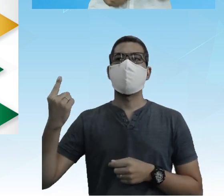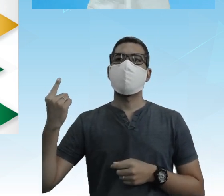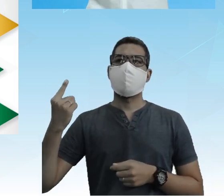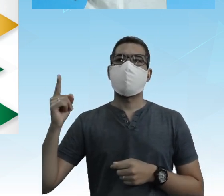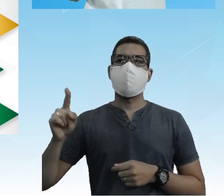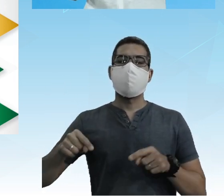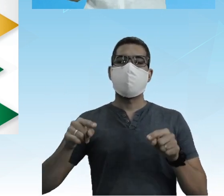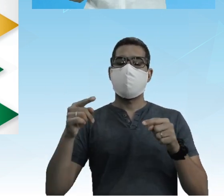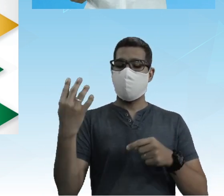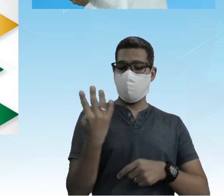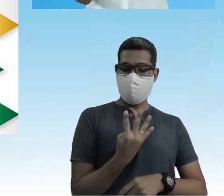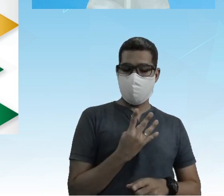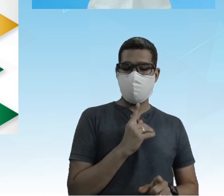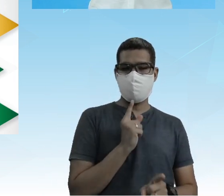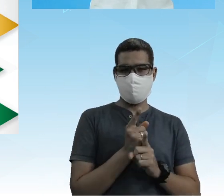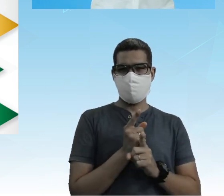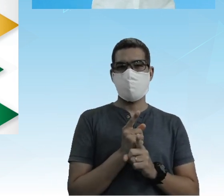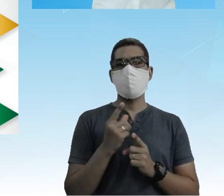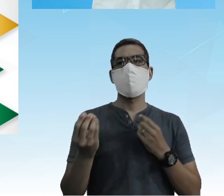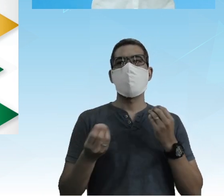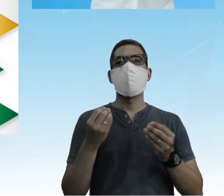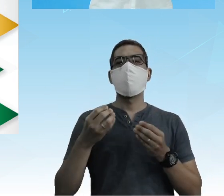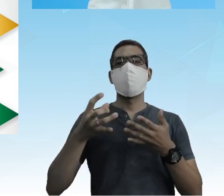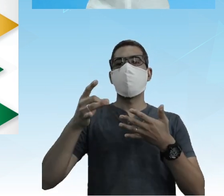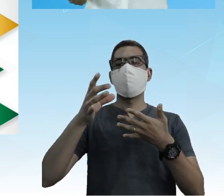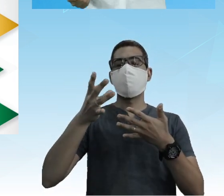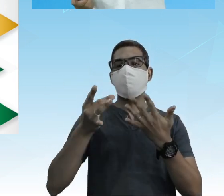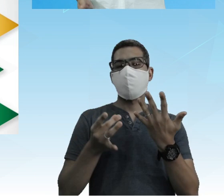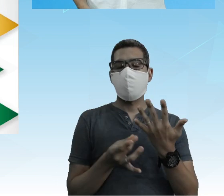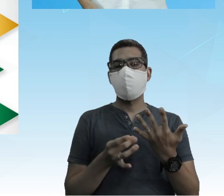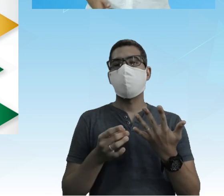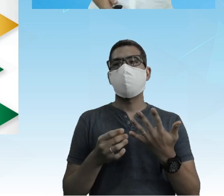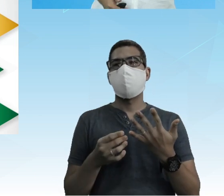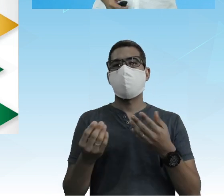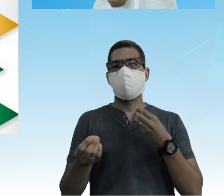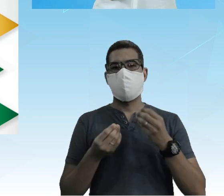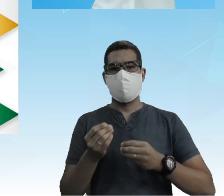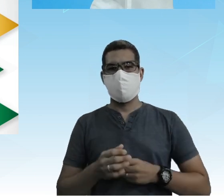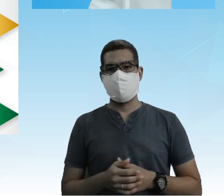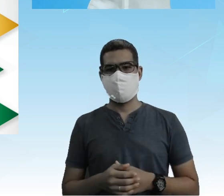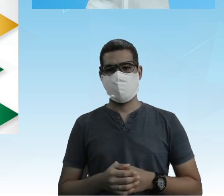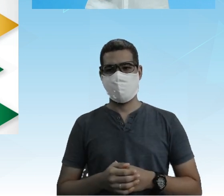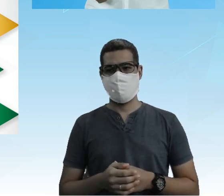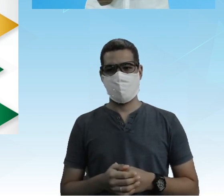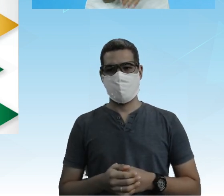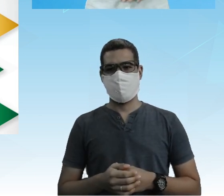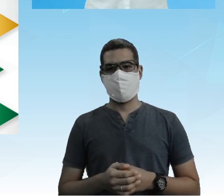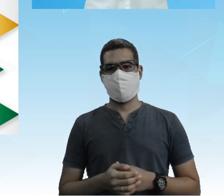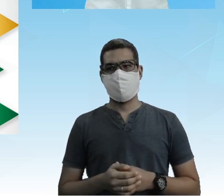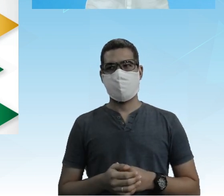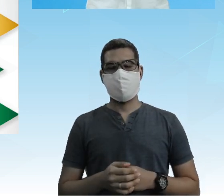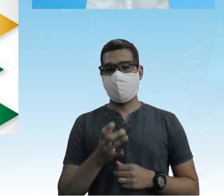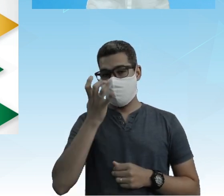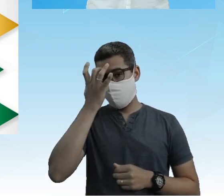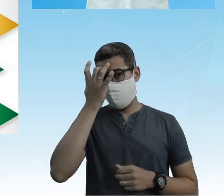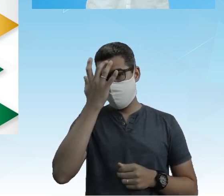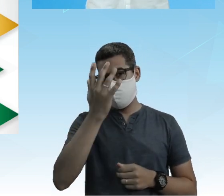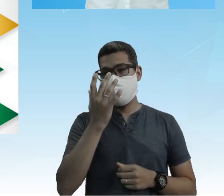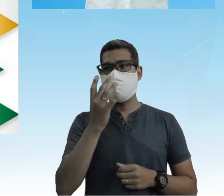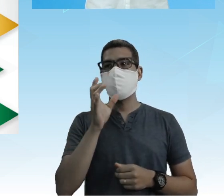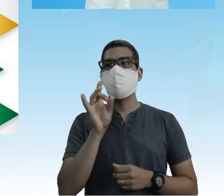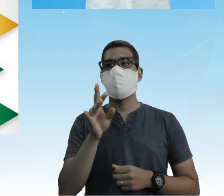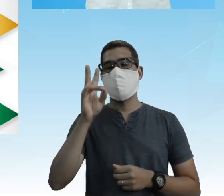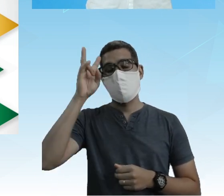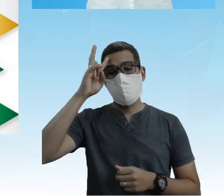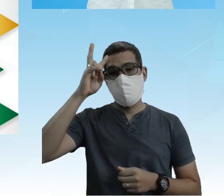Lá no quarto quadrante Descreva Como essa figura Foi obtida Ela está no primeiro Foi para o quarto quadrante Muito fácil, né? É só